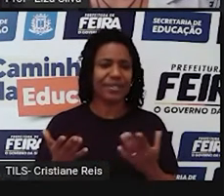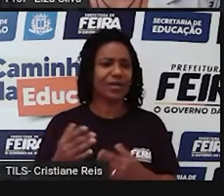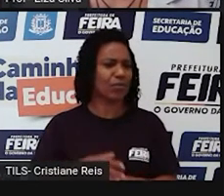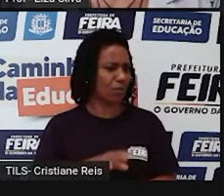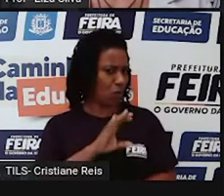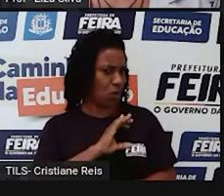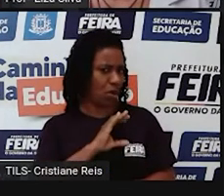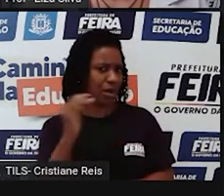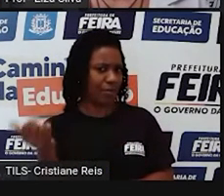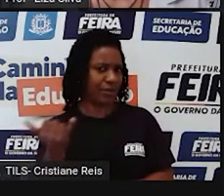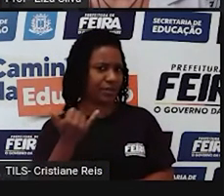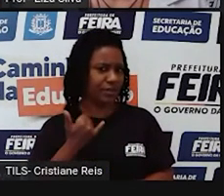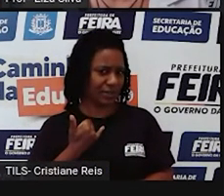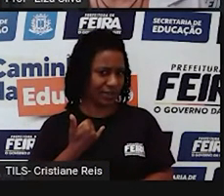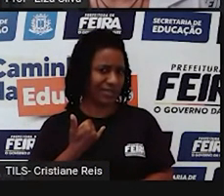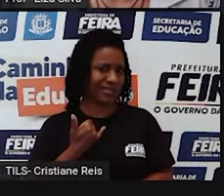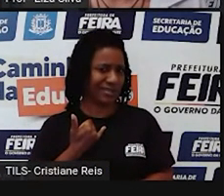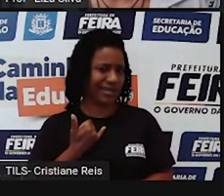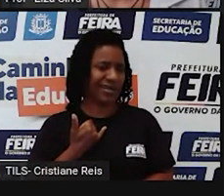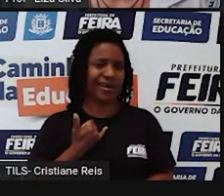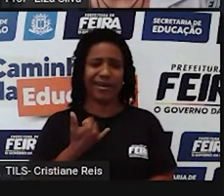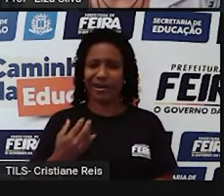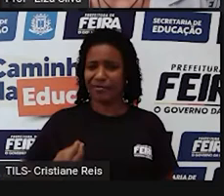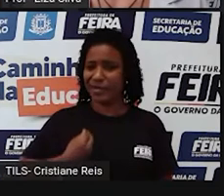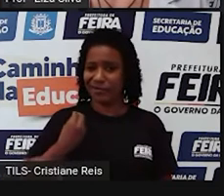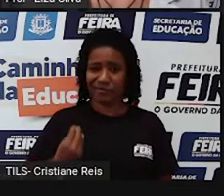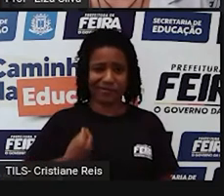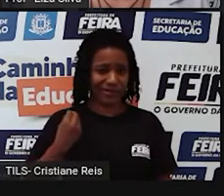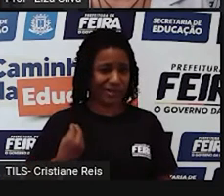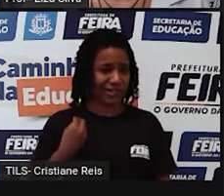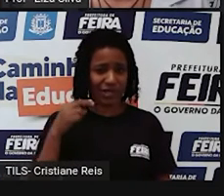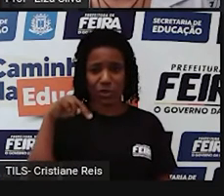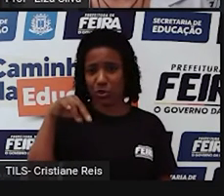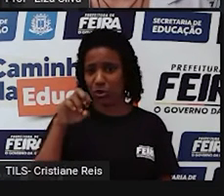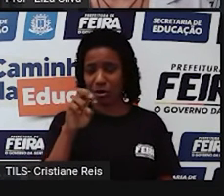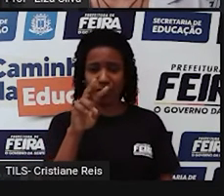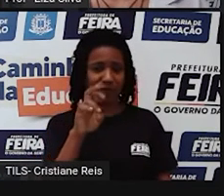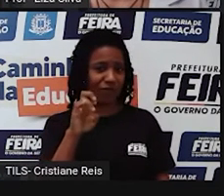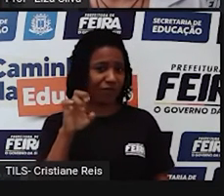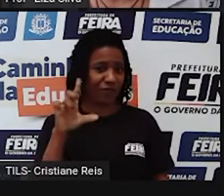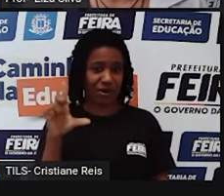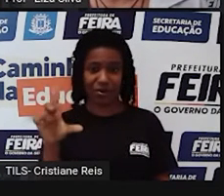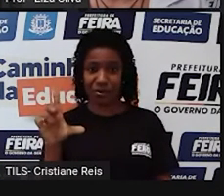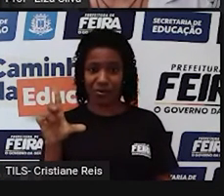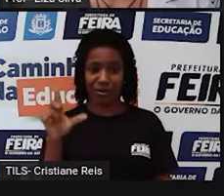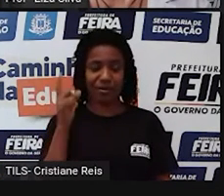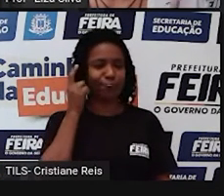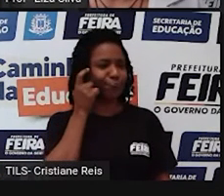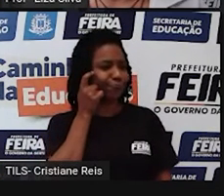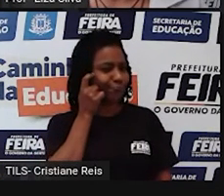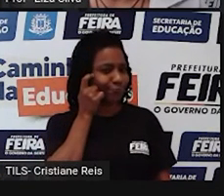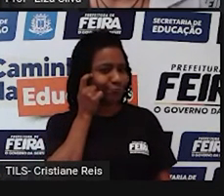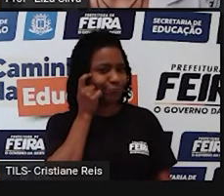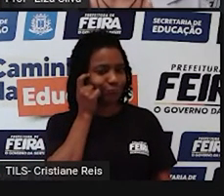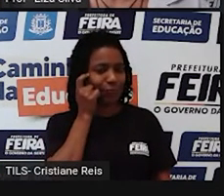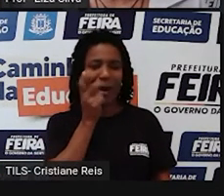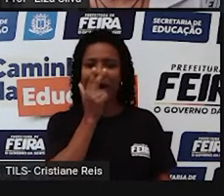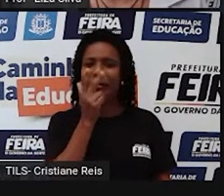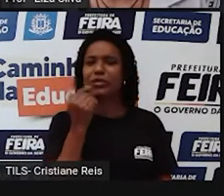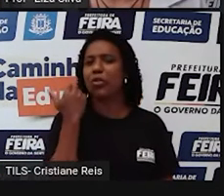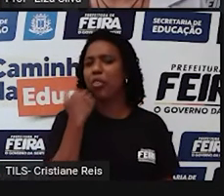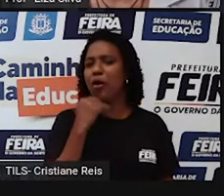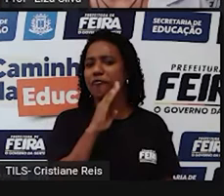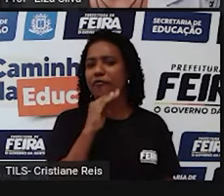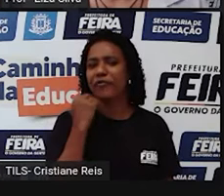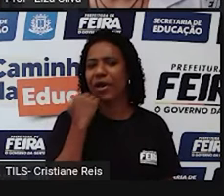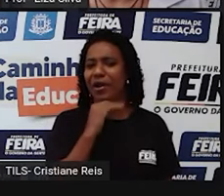dele é uma ou um novel Logo gente a gente quer marcar novela mas não é tá? Nem é